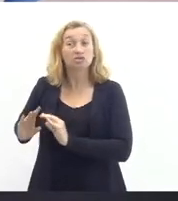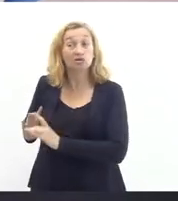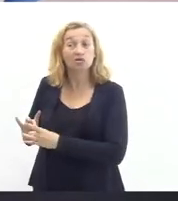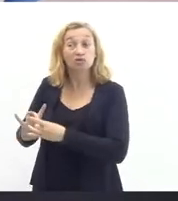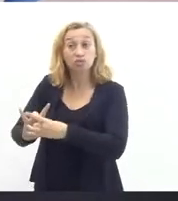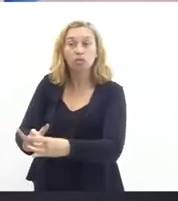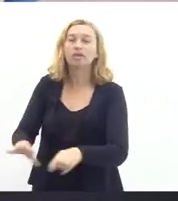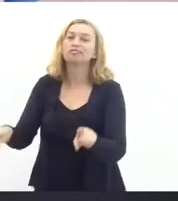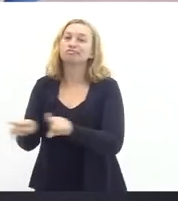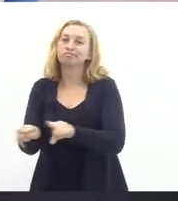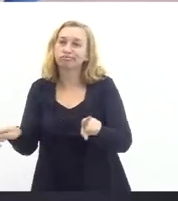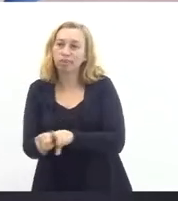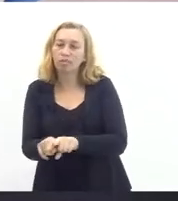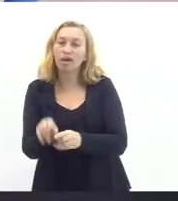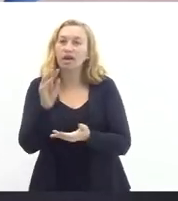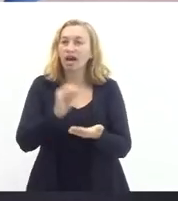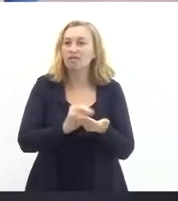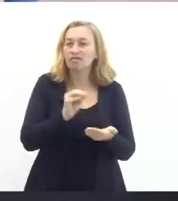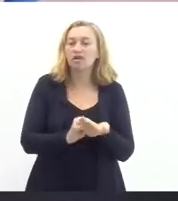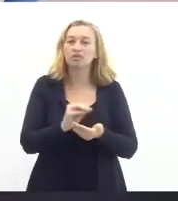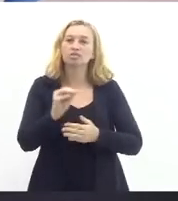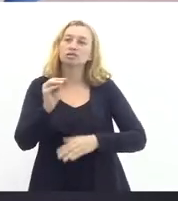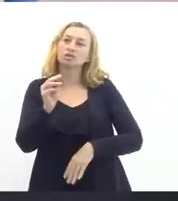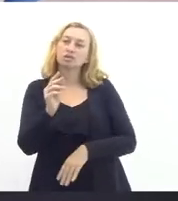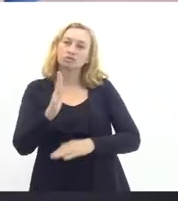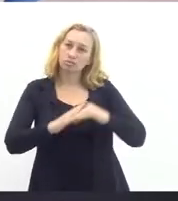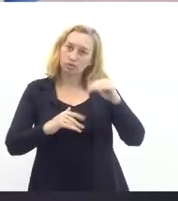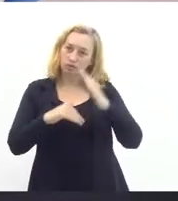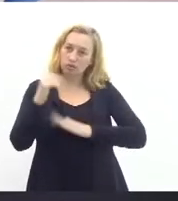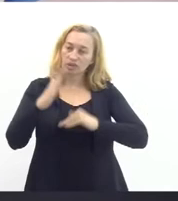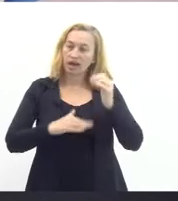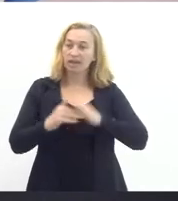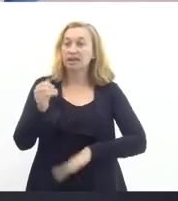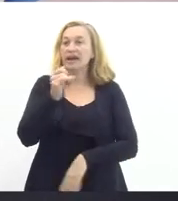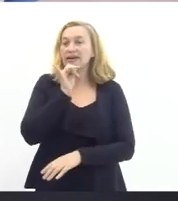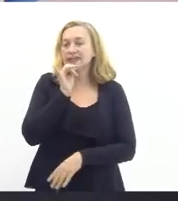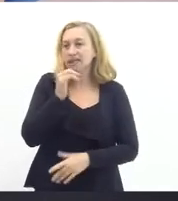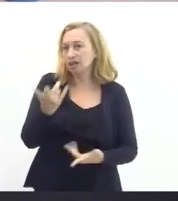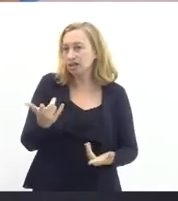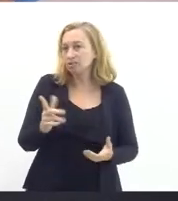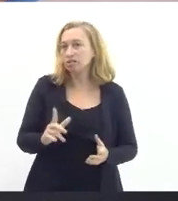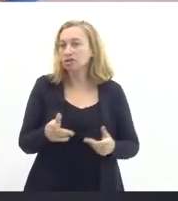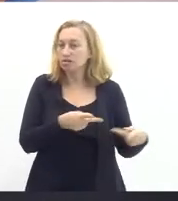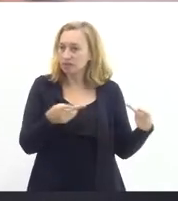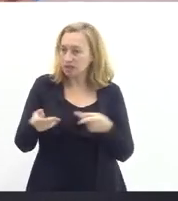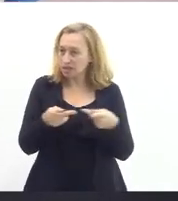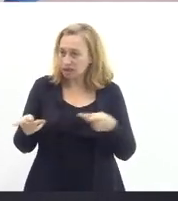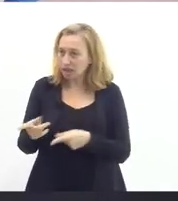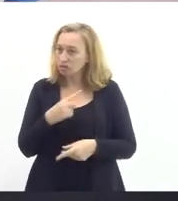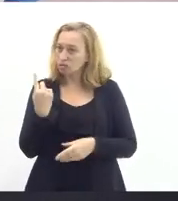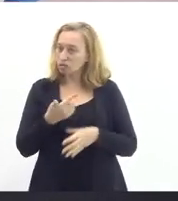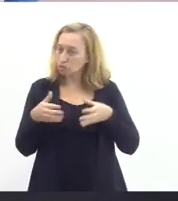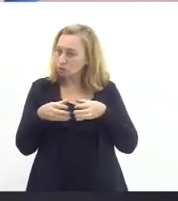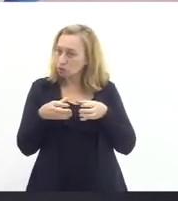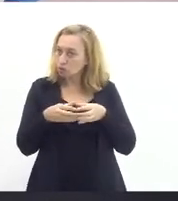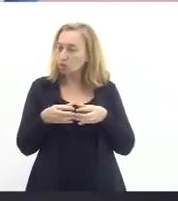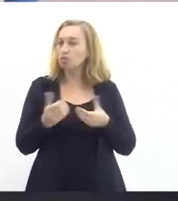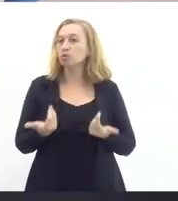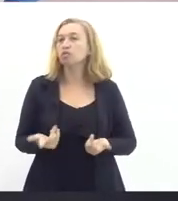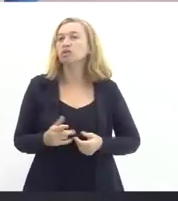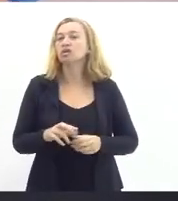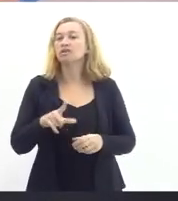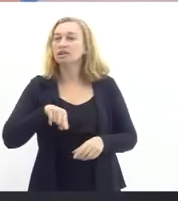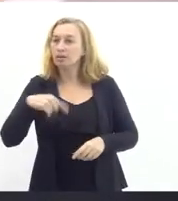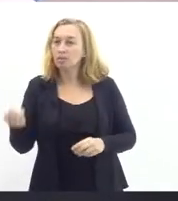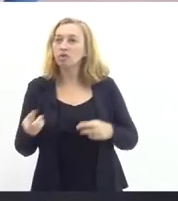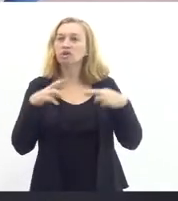também à falta de profissionais. A gente, por exemplo, a nossa equipe tem visitado unidades, a gente vai ter uma audiência